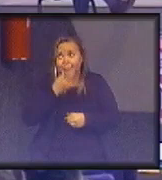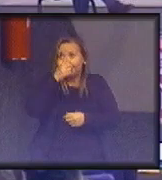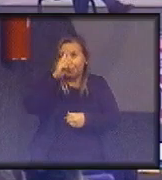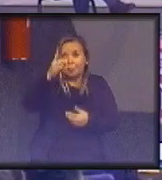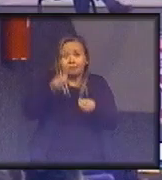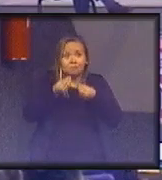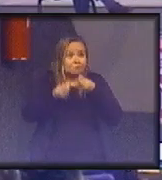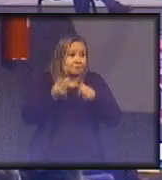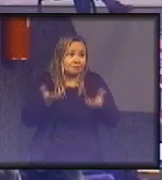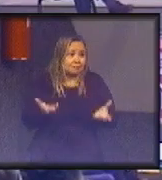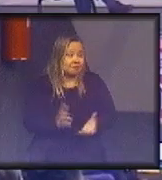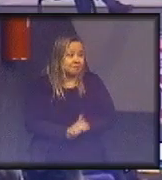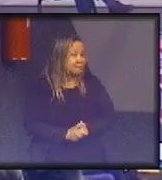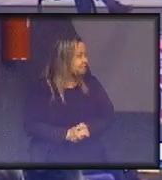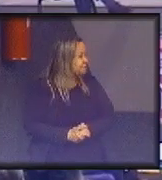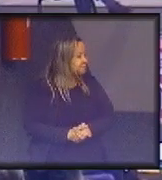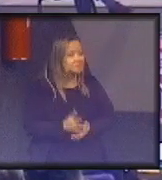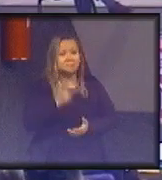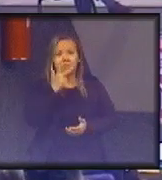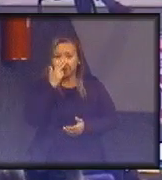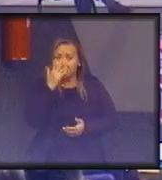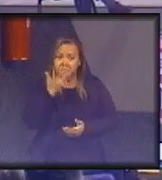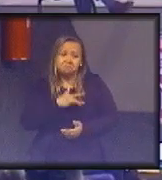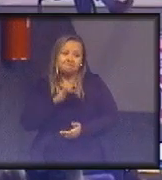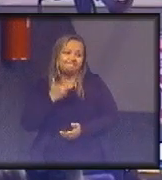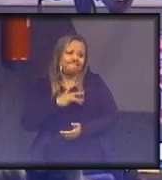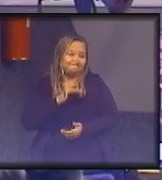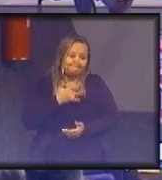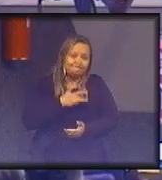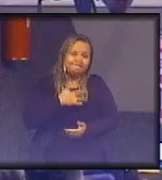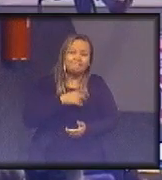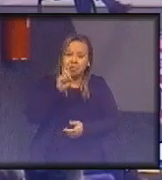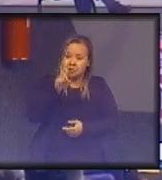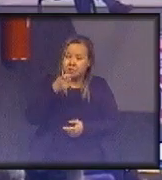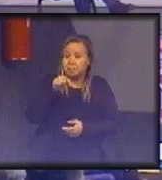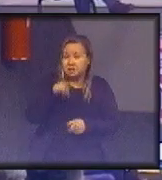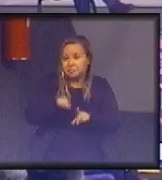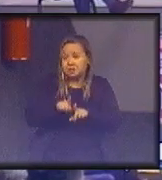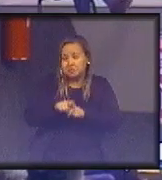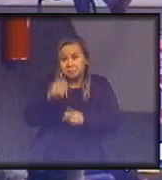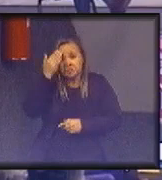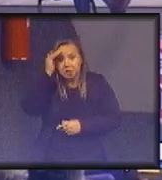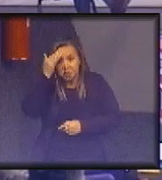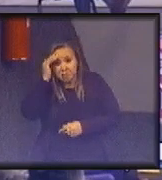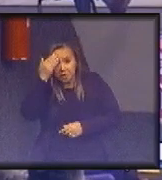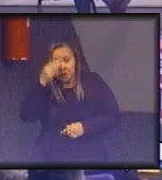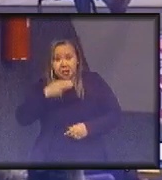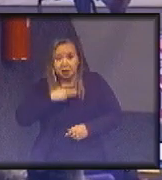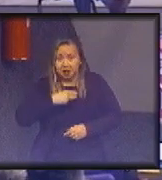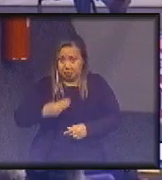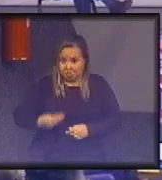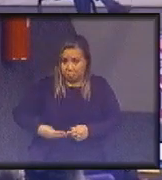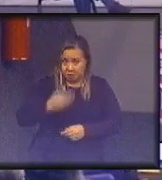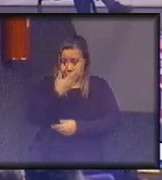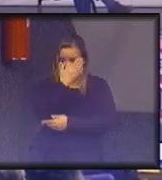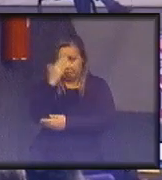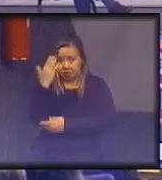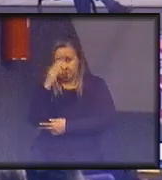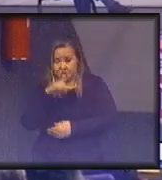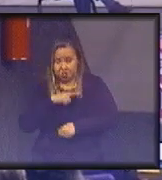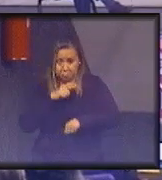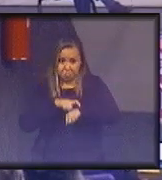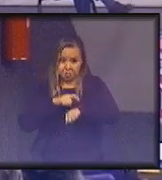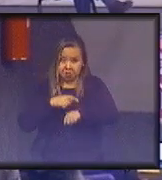sobre isso? Eu acho que é uma pena que seja assim, mas entendo que o ministro do Meio Ambiente, nesse momento, tem